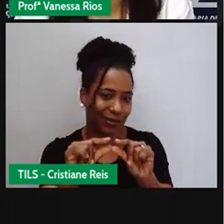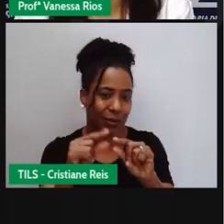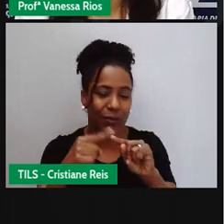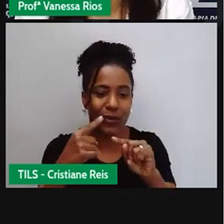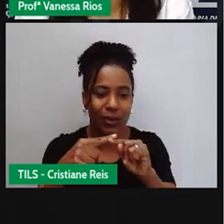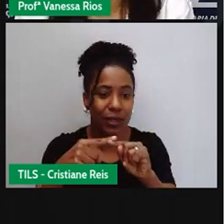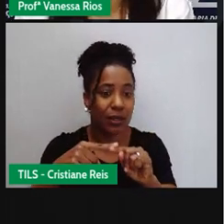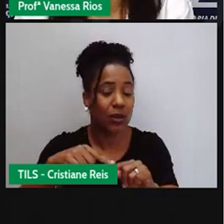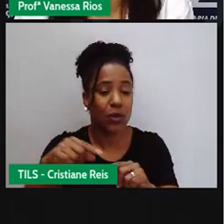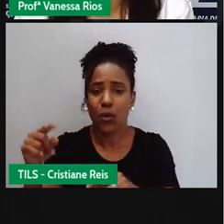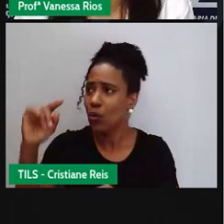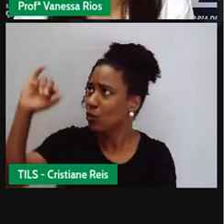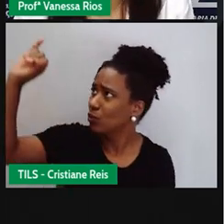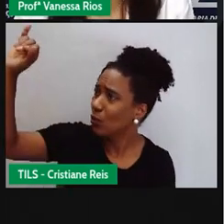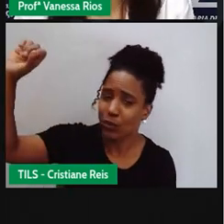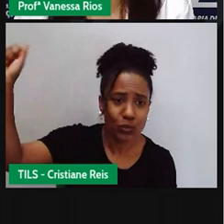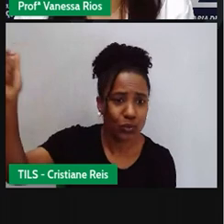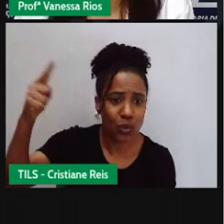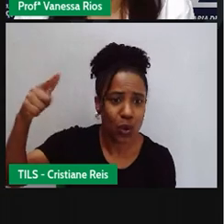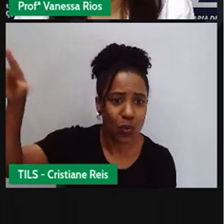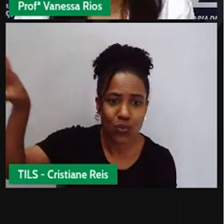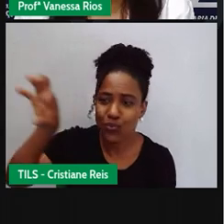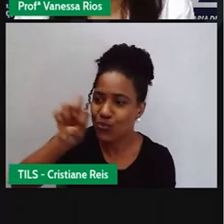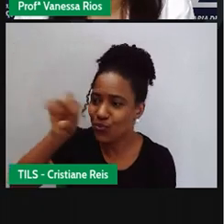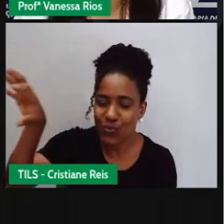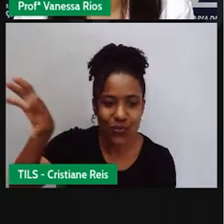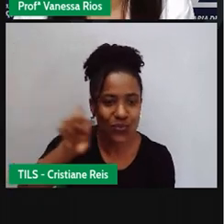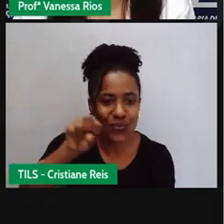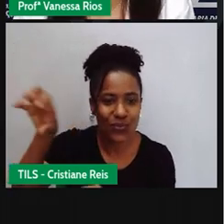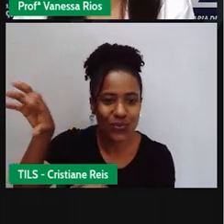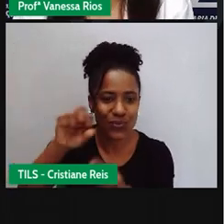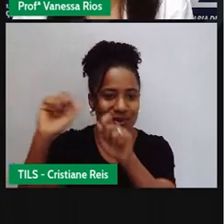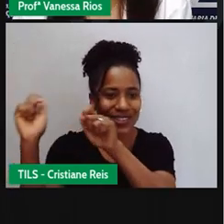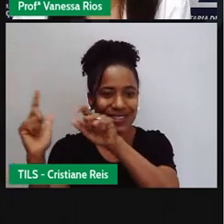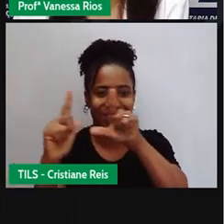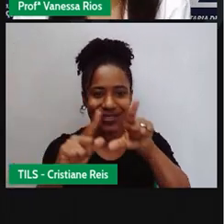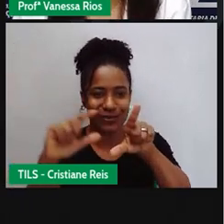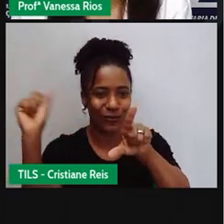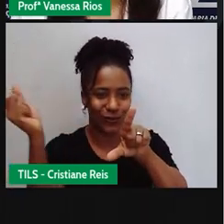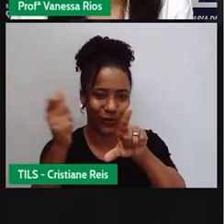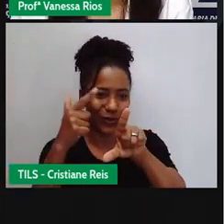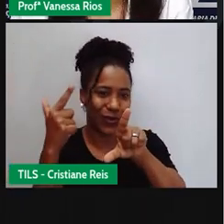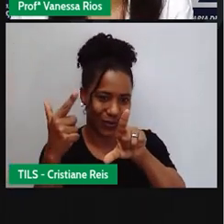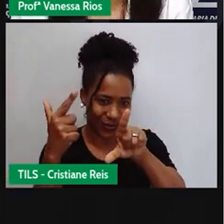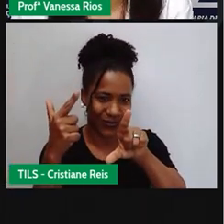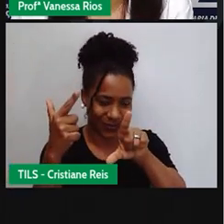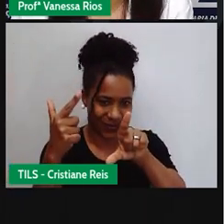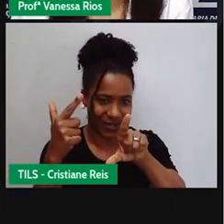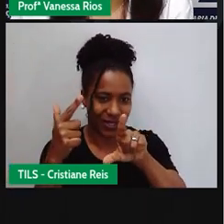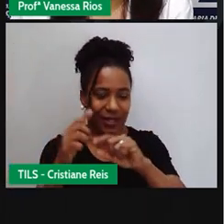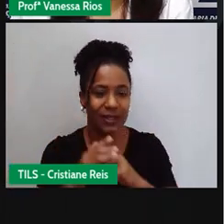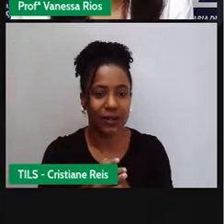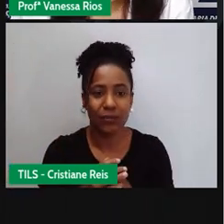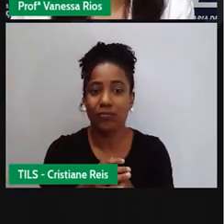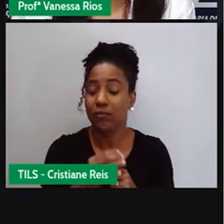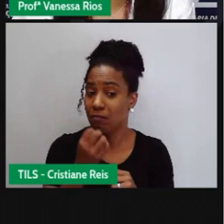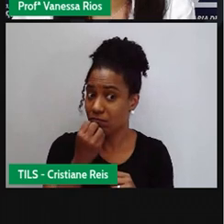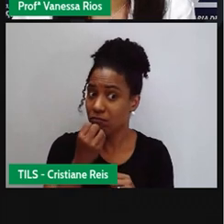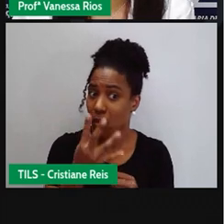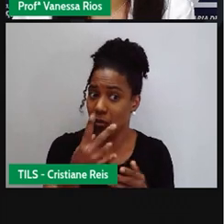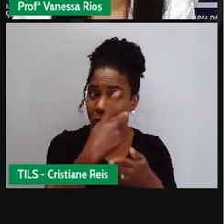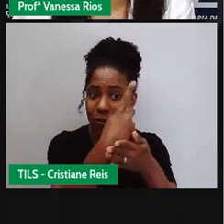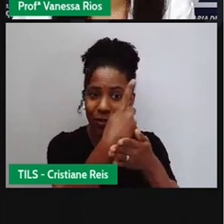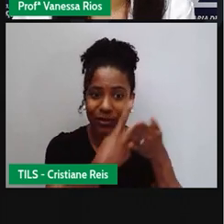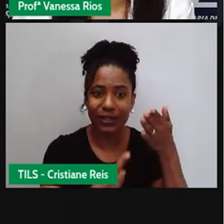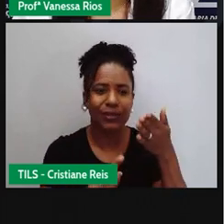popularmente conhecido como painel solar ou placa solar. É interessante esses projetos